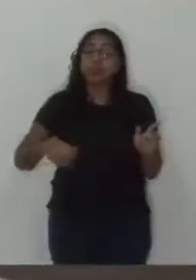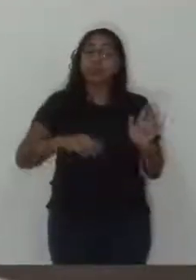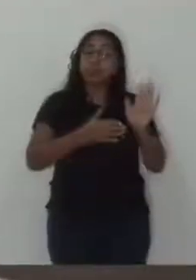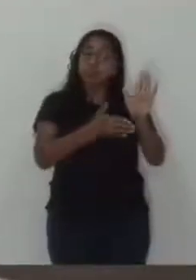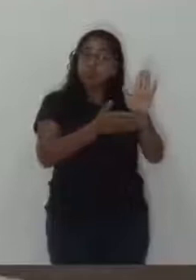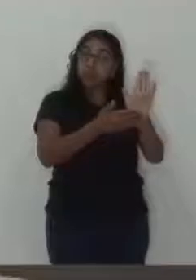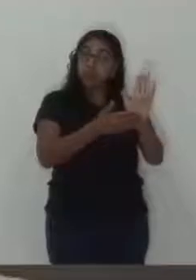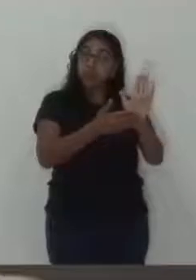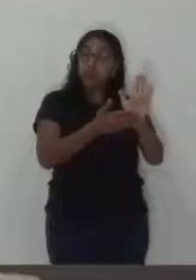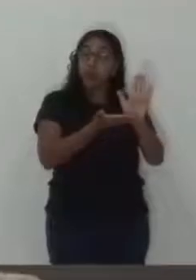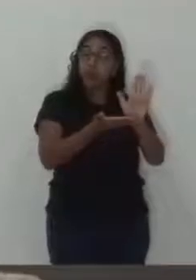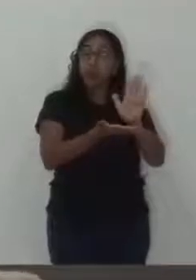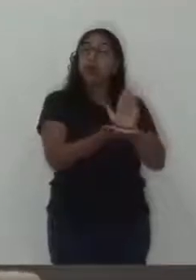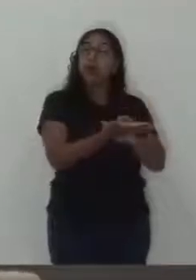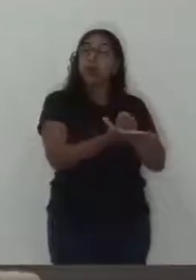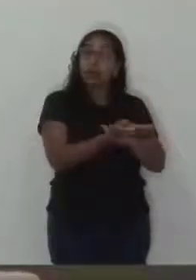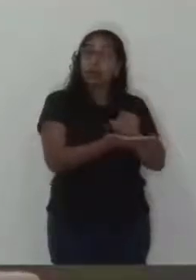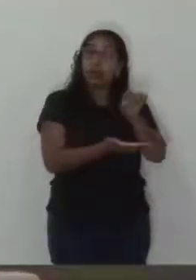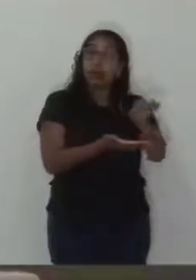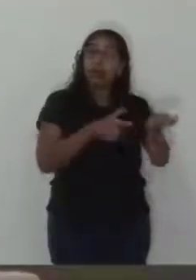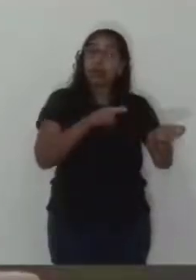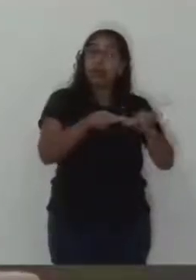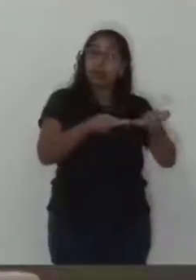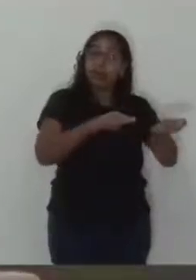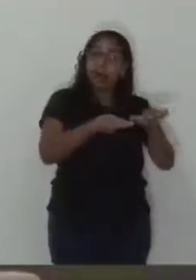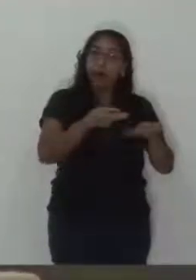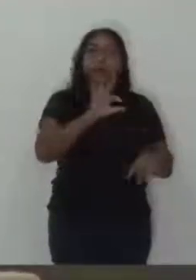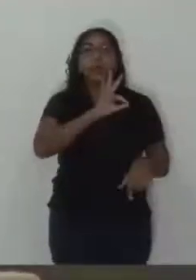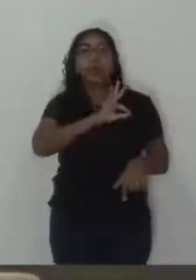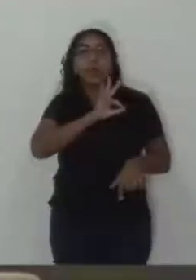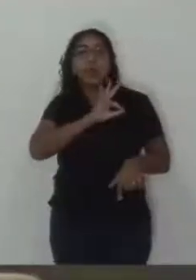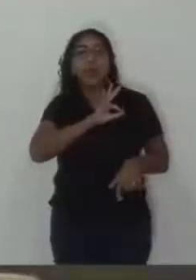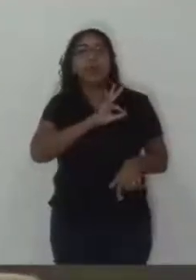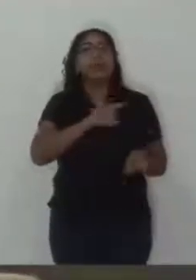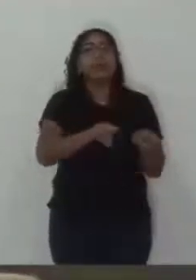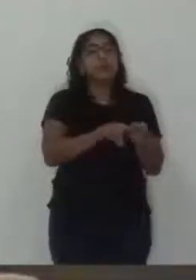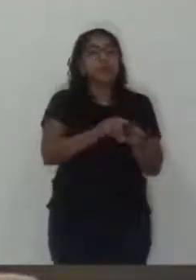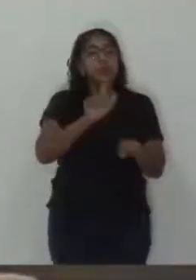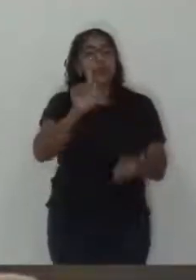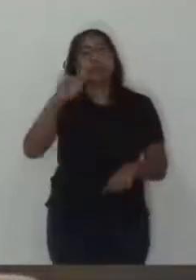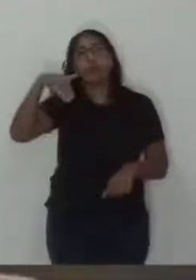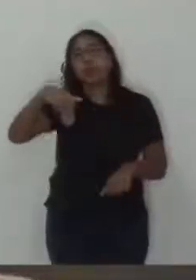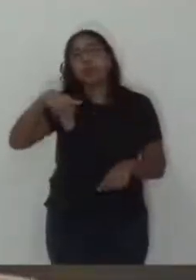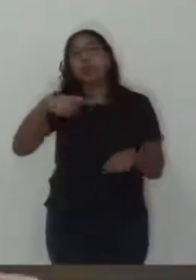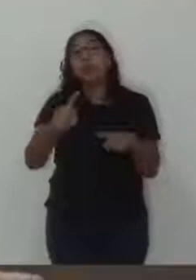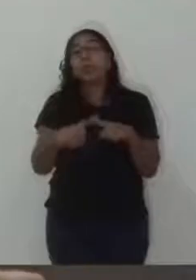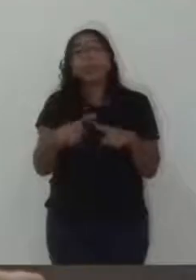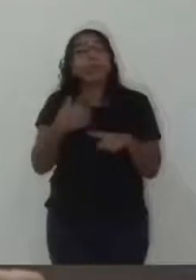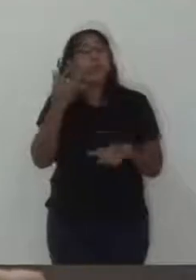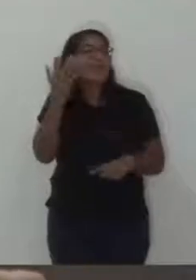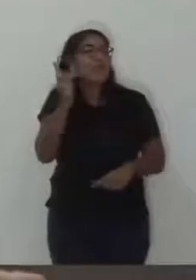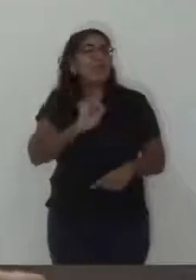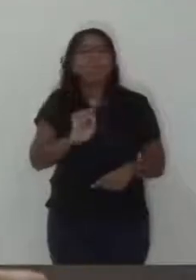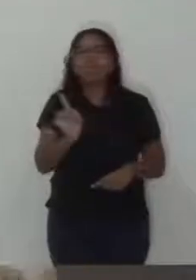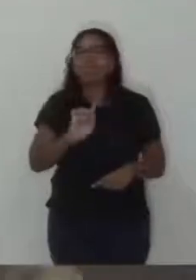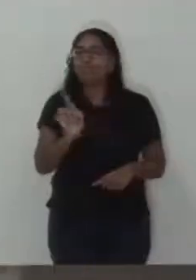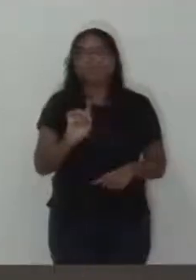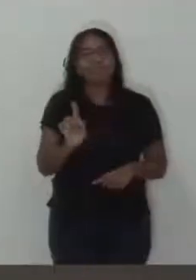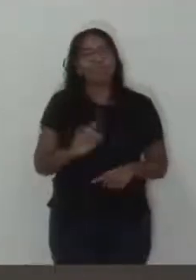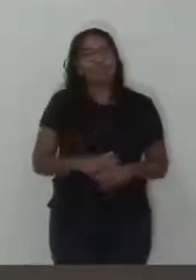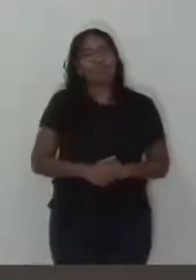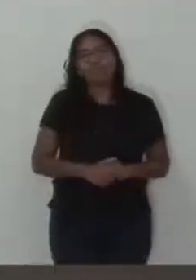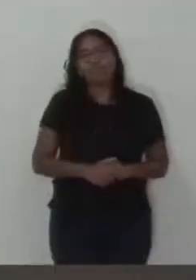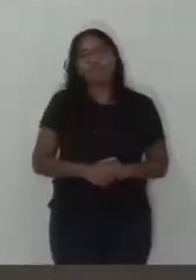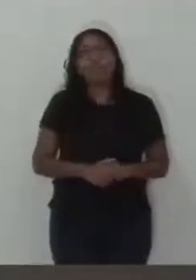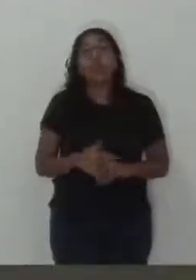de aplauso e reconhecimento ao trabalho da Polícia Militar e da Guarda Municipal, porque não é fácil lidar com essa situação. E